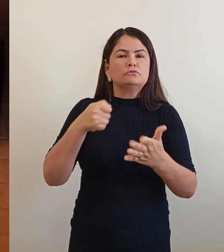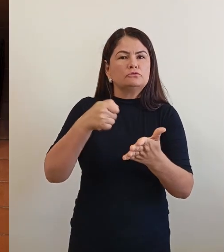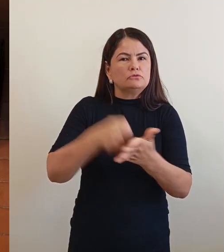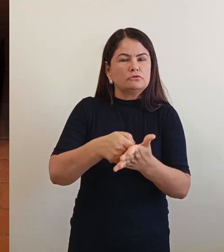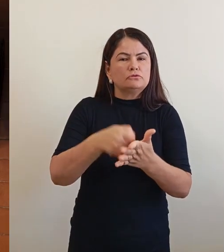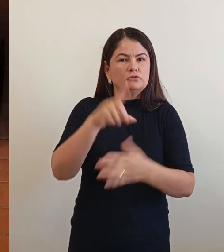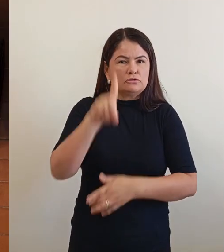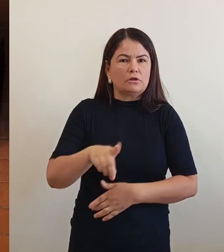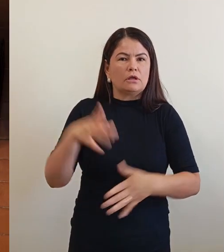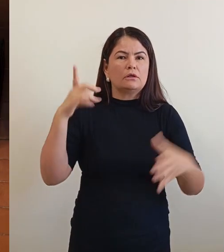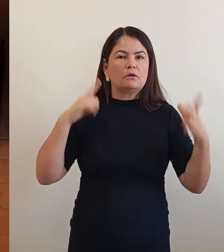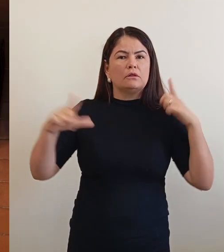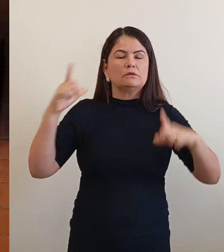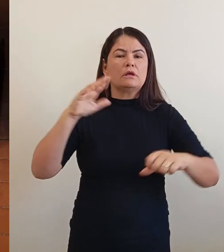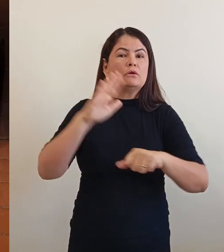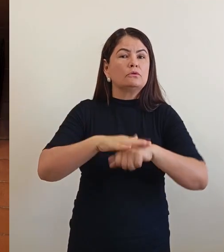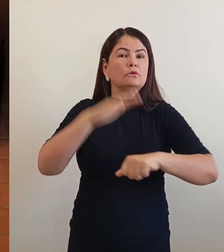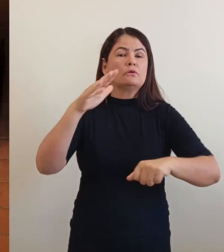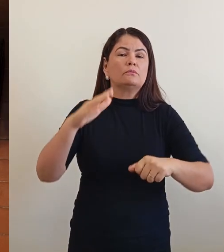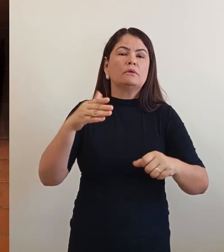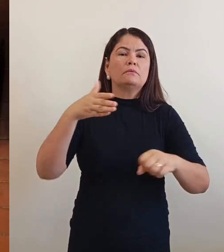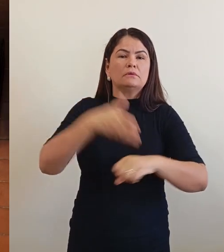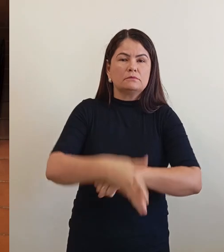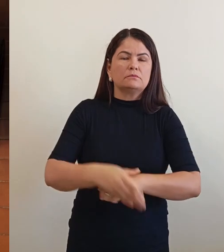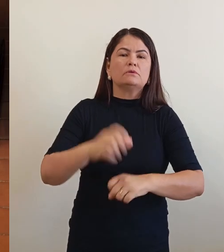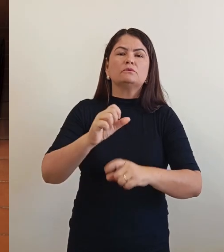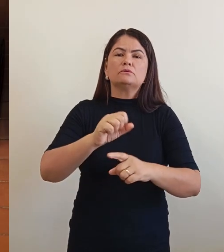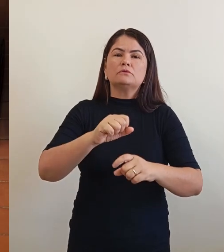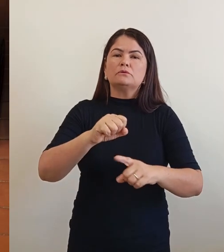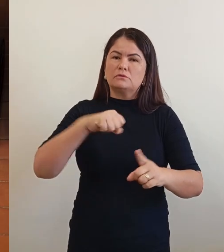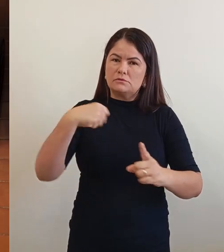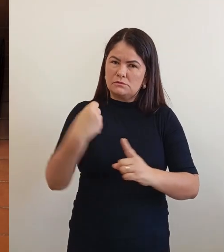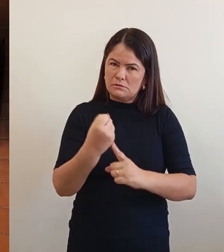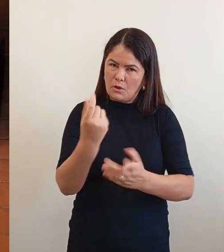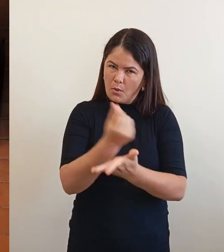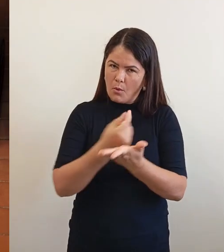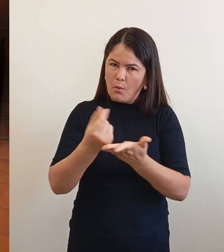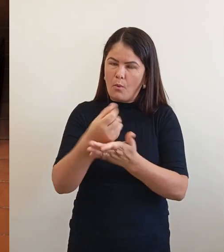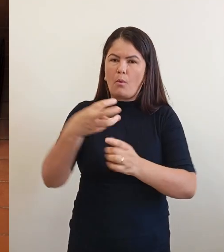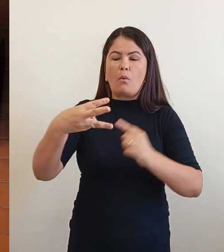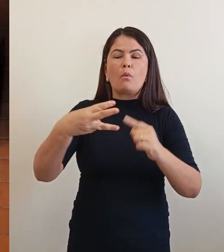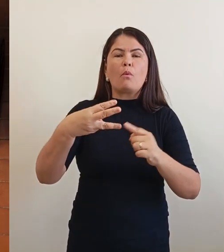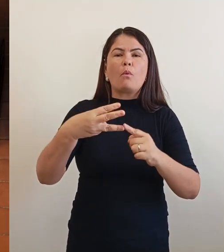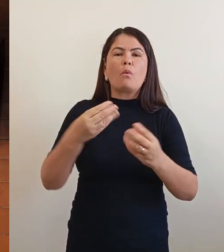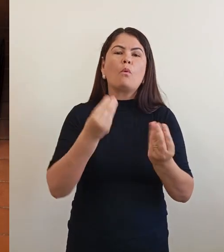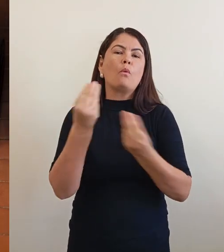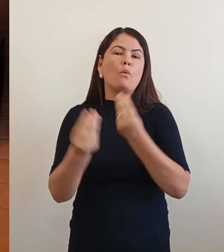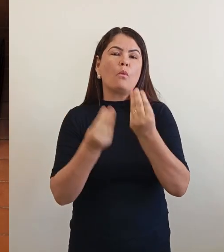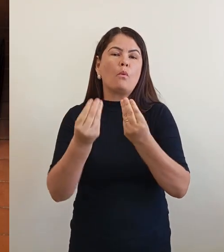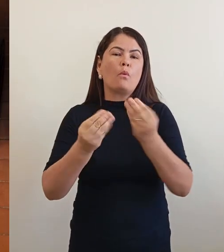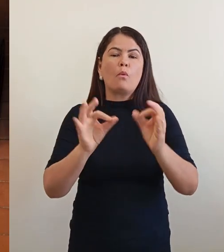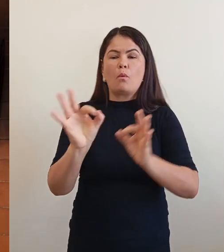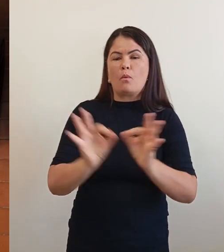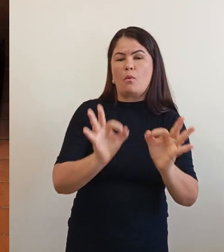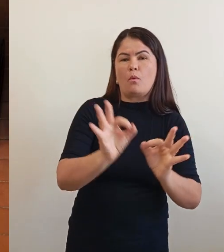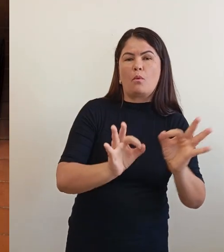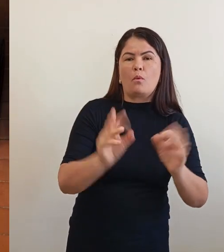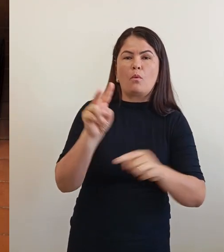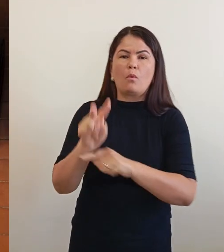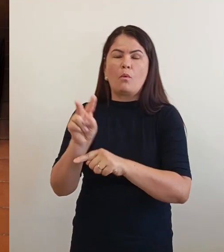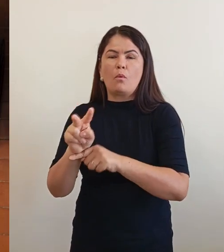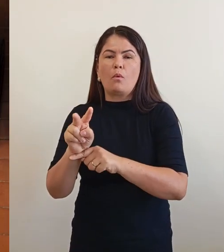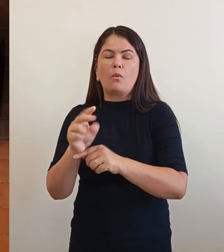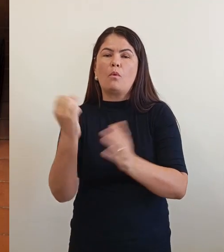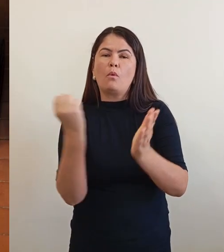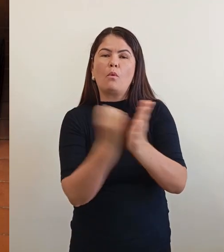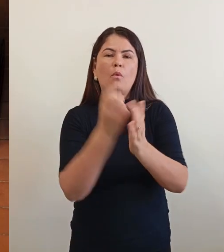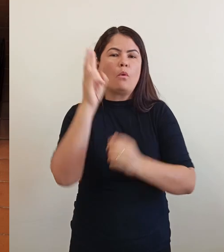participação social e econômica. 3. Como o senhor planeja equilibrar a preservação do patrimônio histórico com o